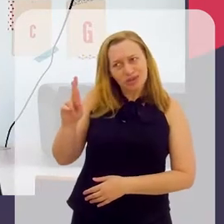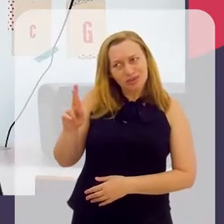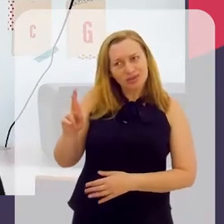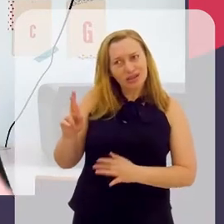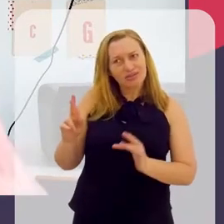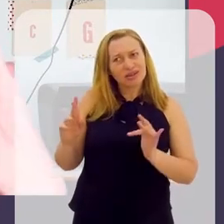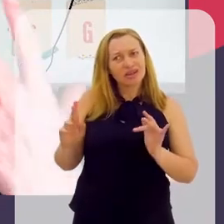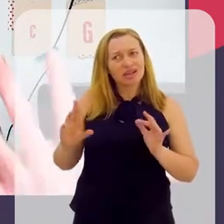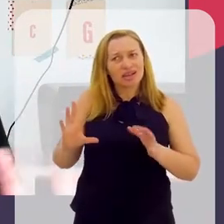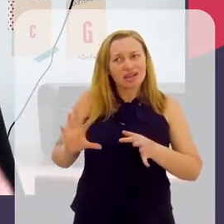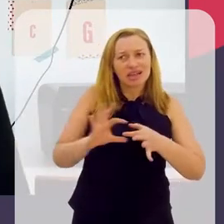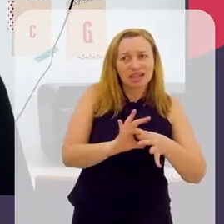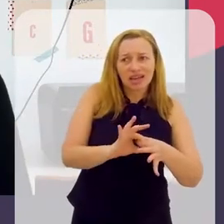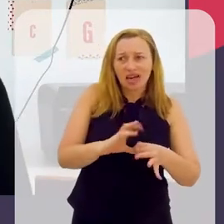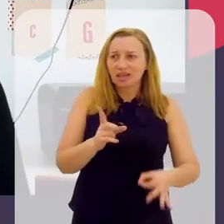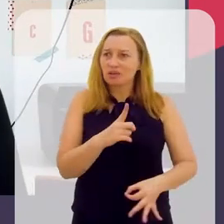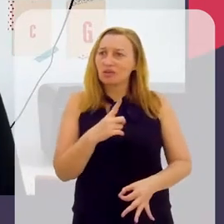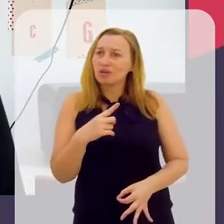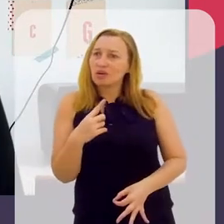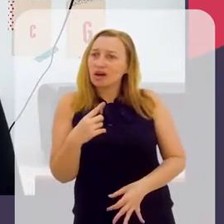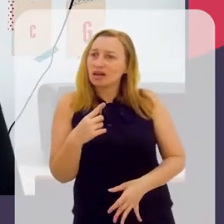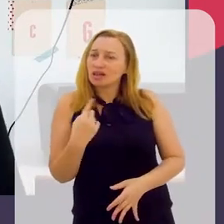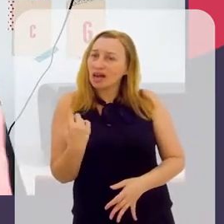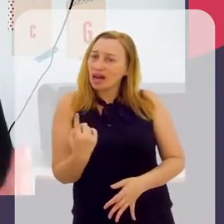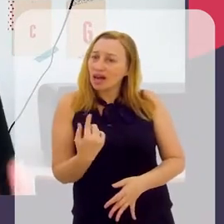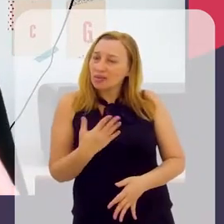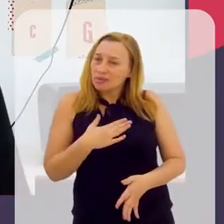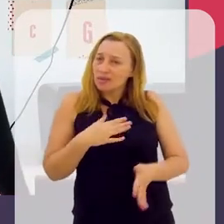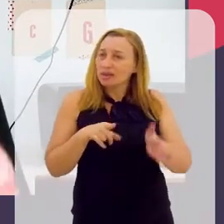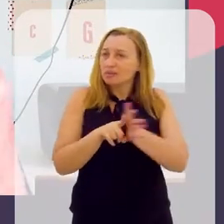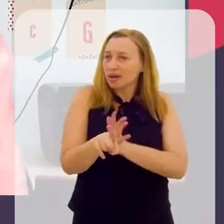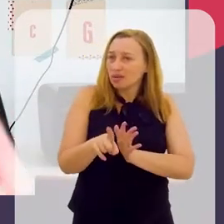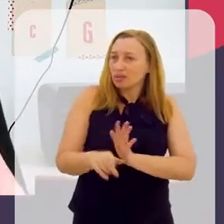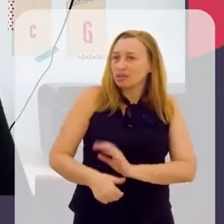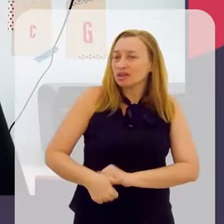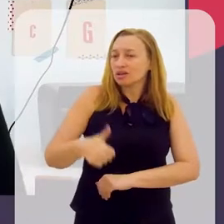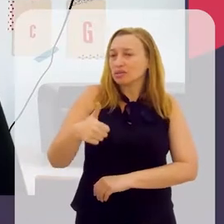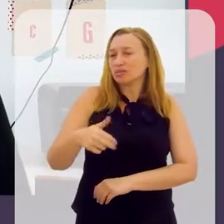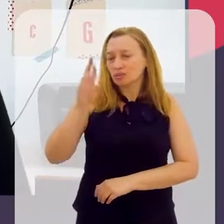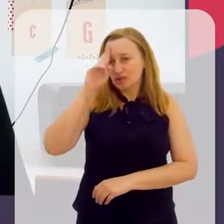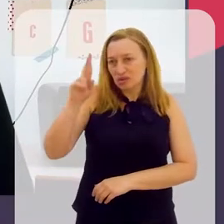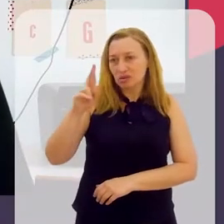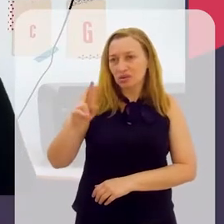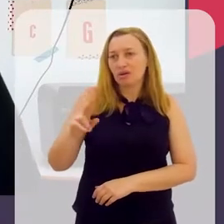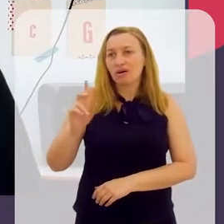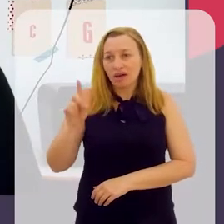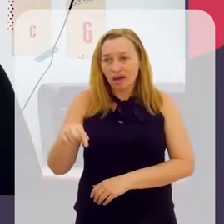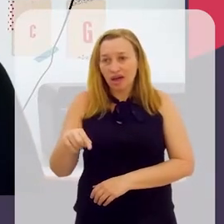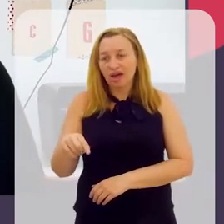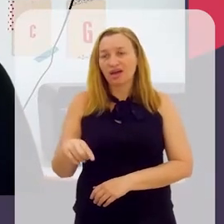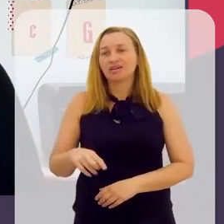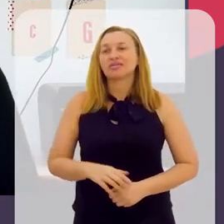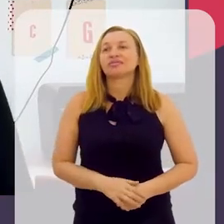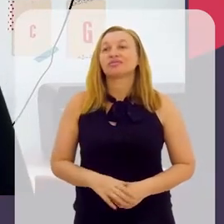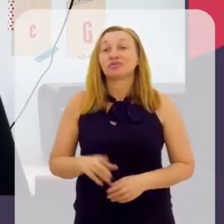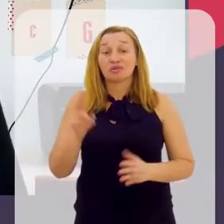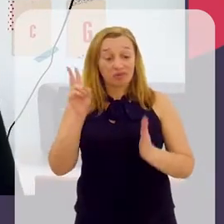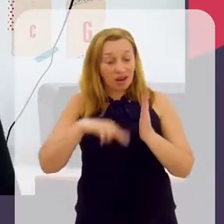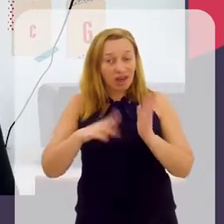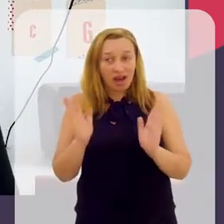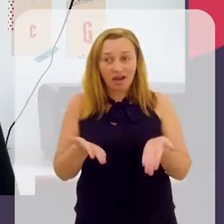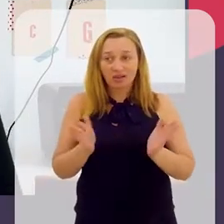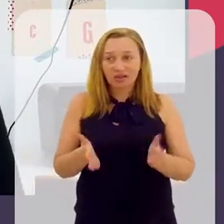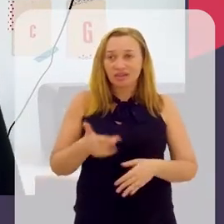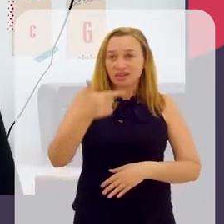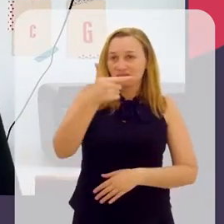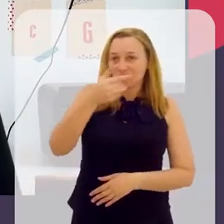senhor estava aqui sintonizado com as minhas intenções, porque a minha primeira pergunta para o senhor nesse segundo bloco era a seguinte, que eu